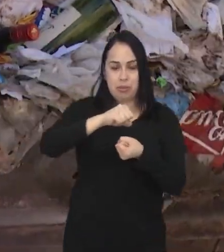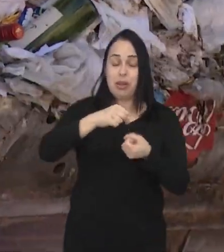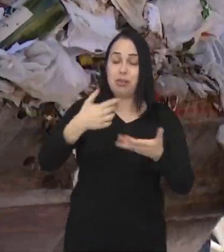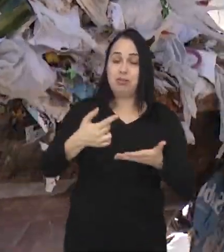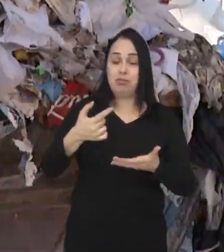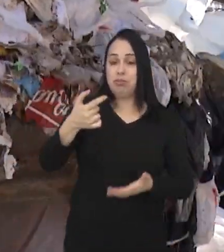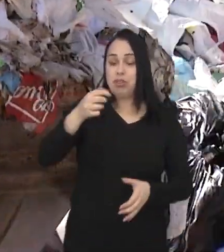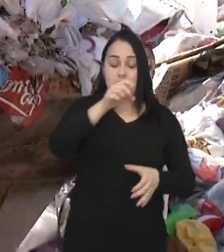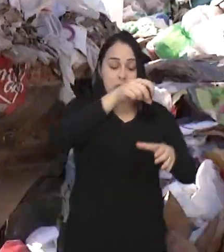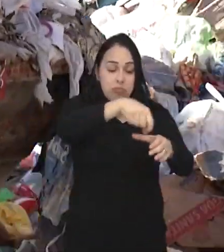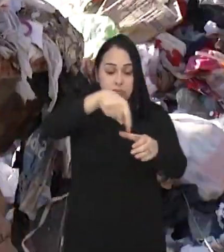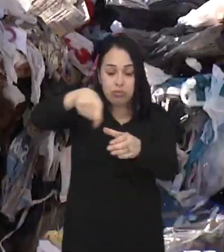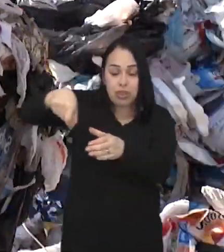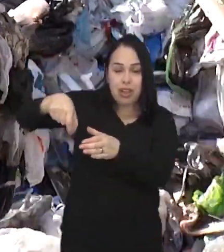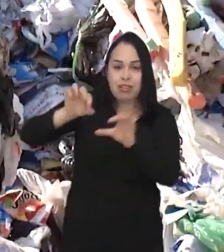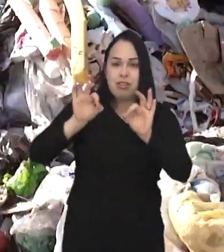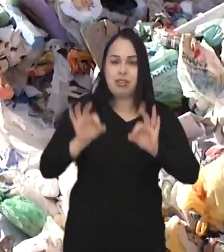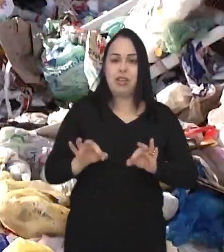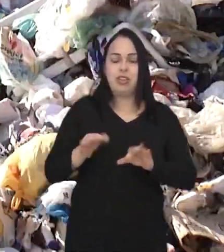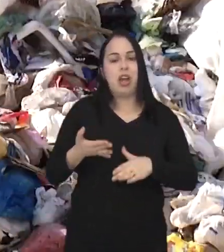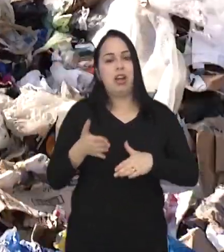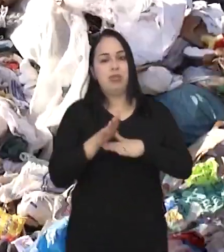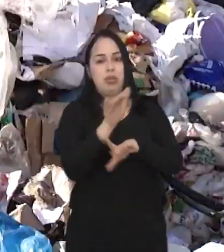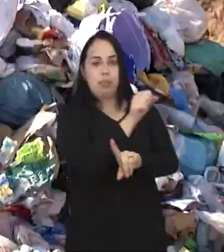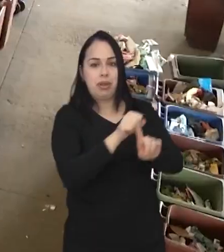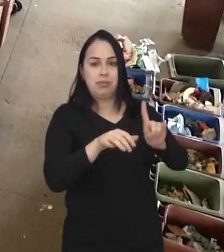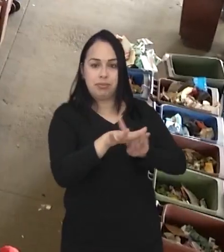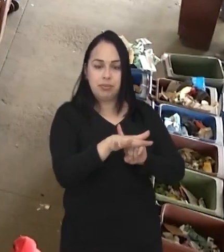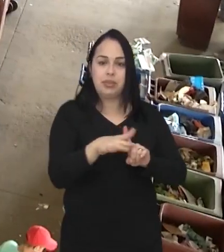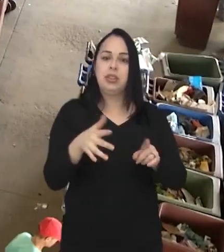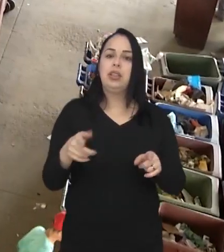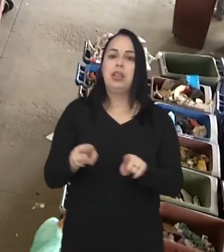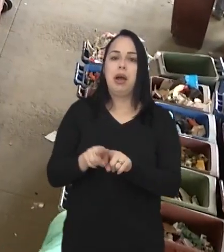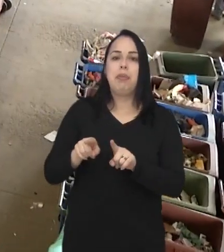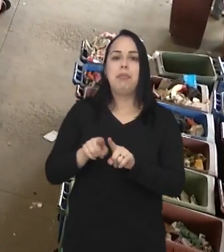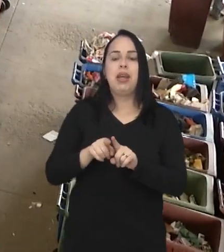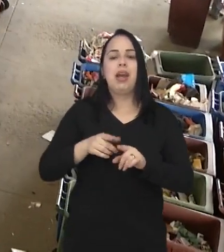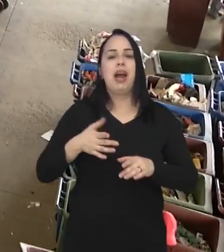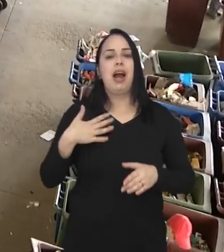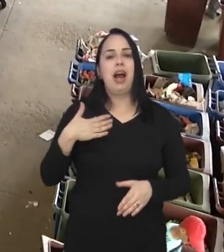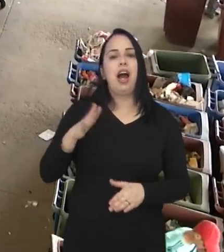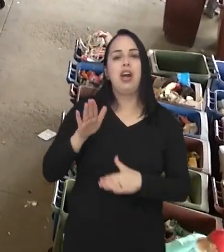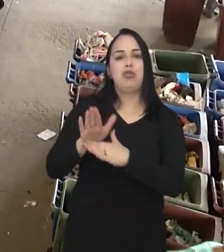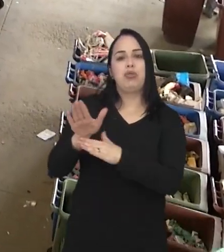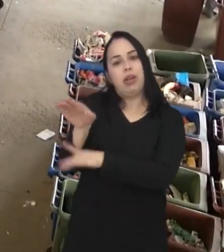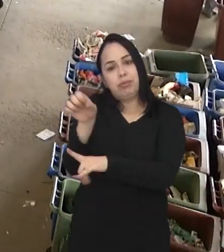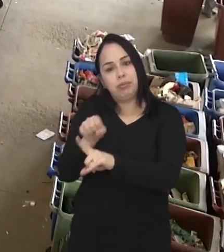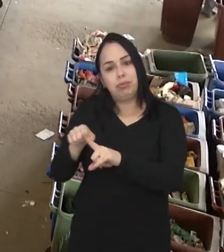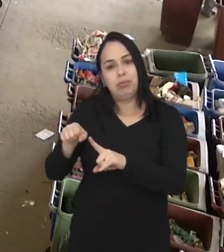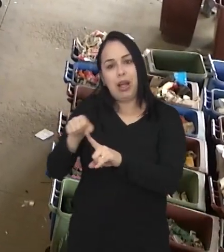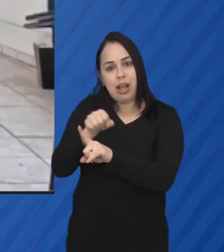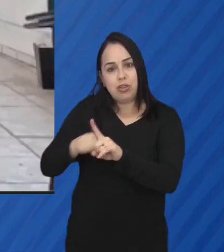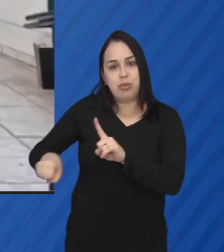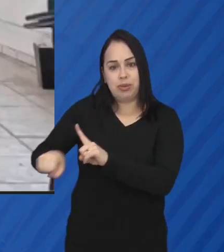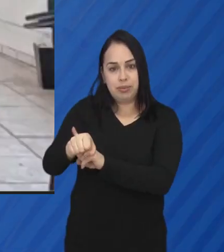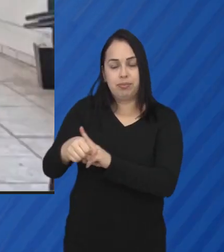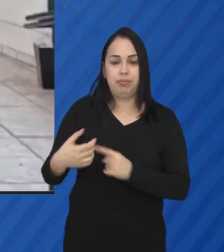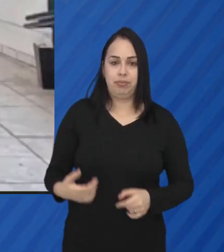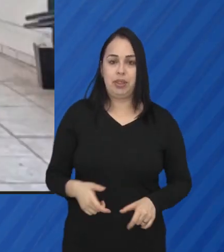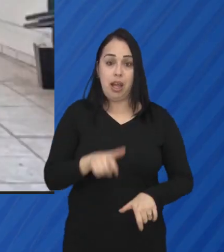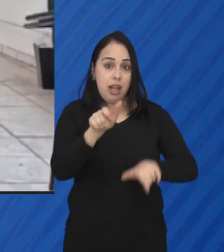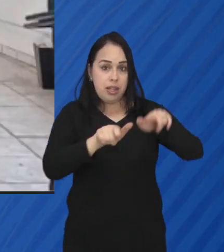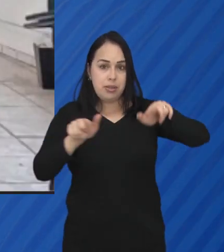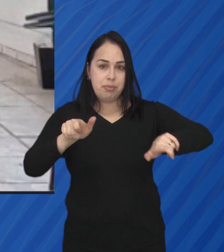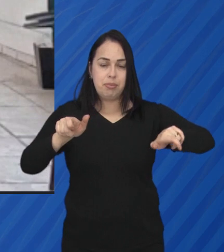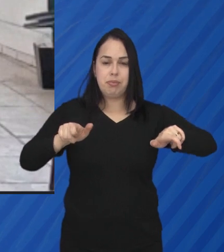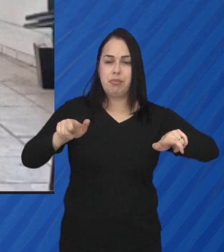adequado e consciente vai além dos benefícios para o meio ambiente. Ele também traz impactos socioeconômicos. Os habitantes